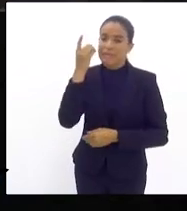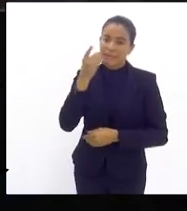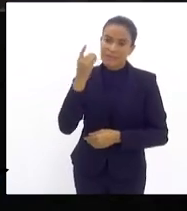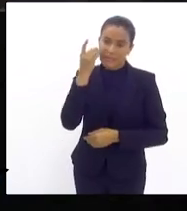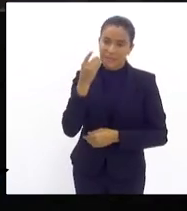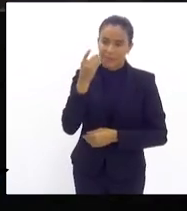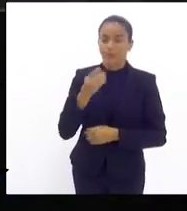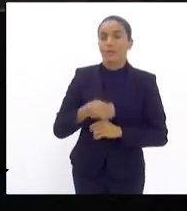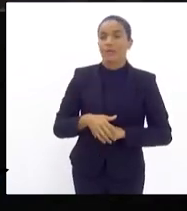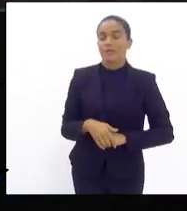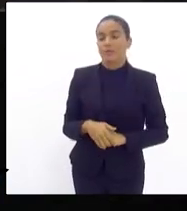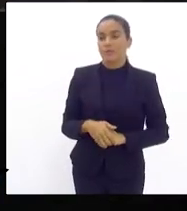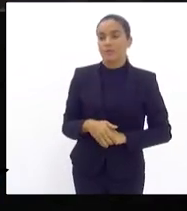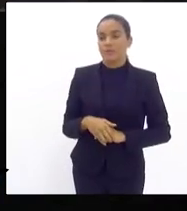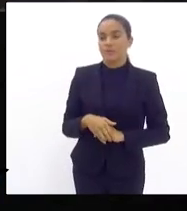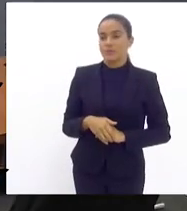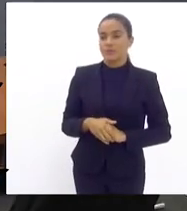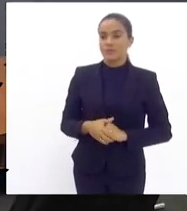Fernandes